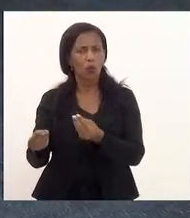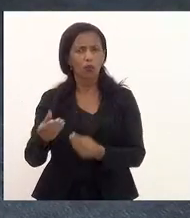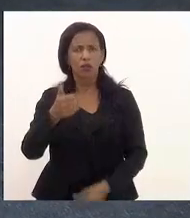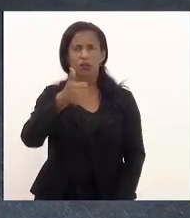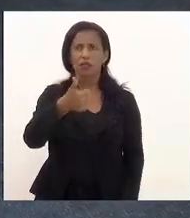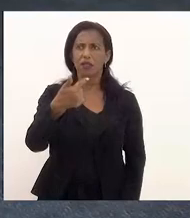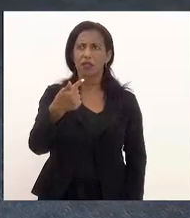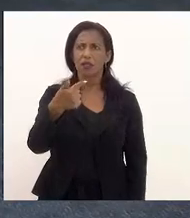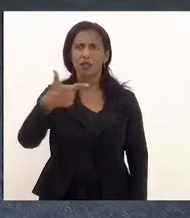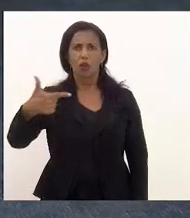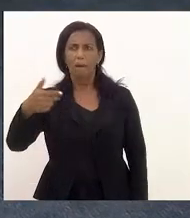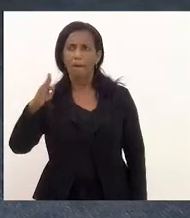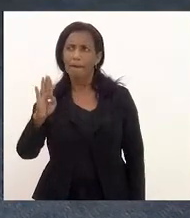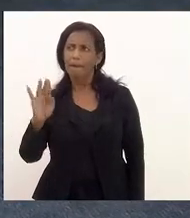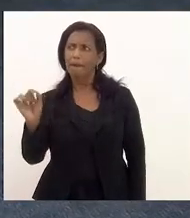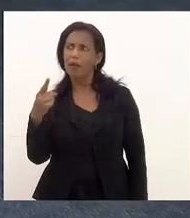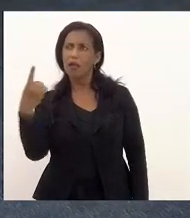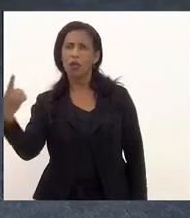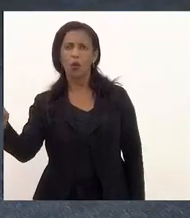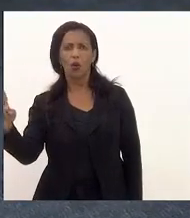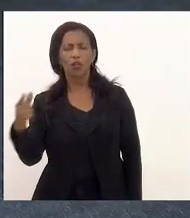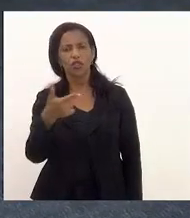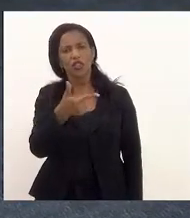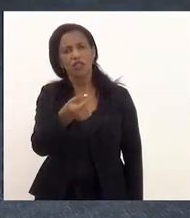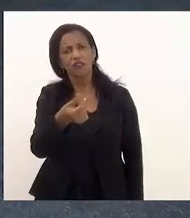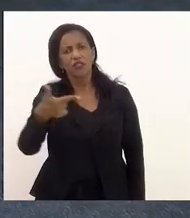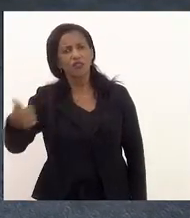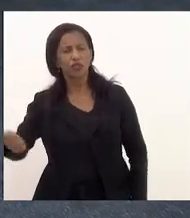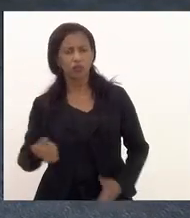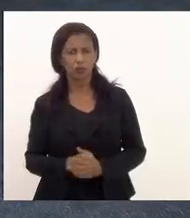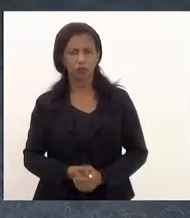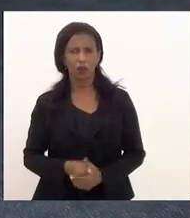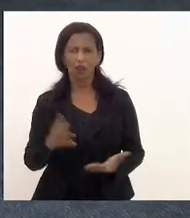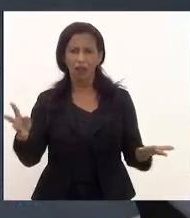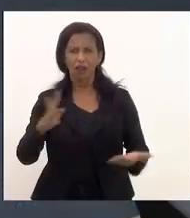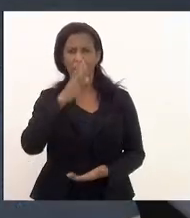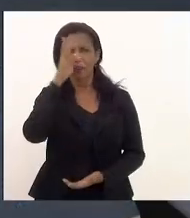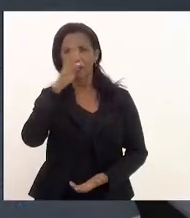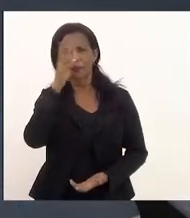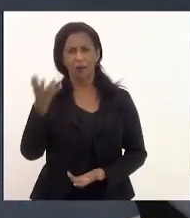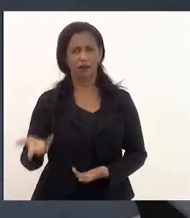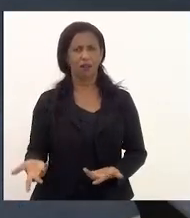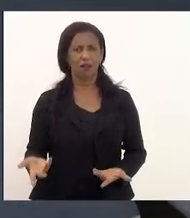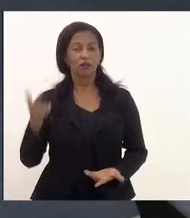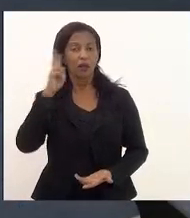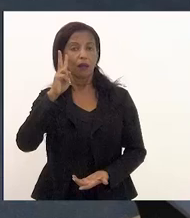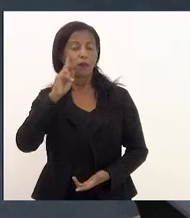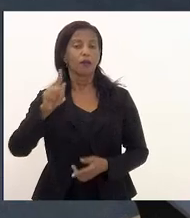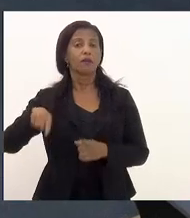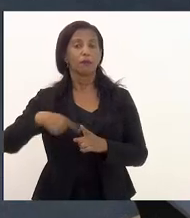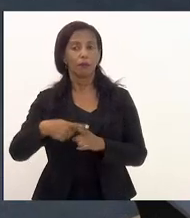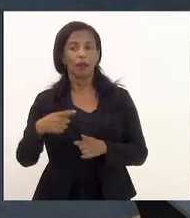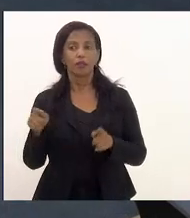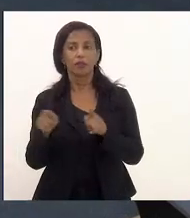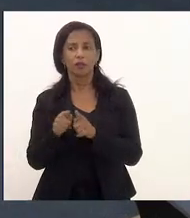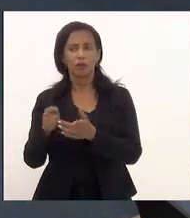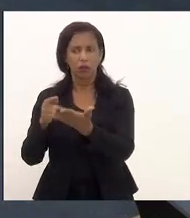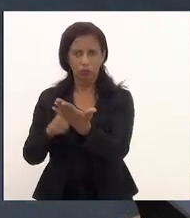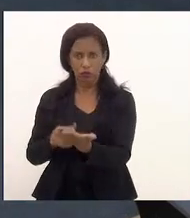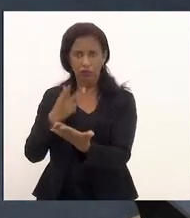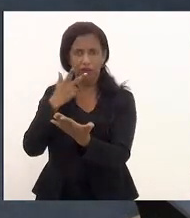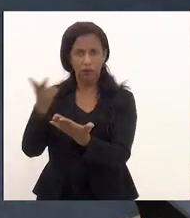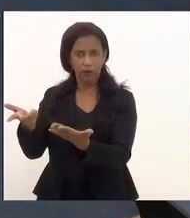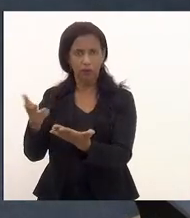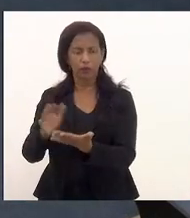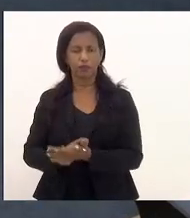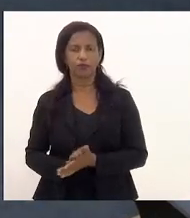R 172 bilhões em 2021. Então, isso é absurdo. E aí, só lembrando um pouco mais sobre o que o senhor está